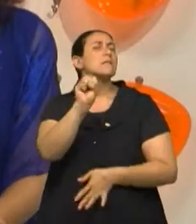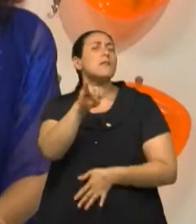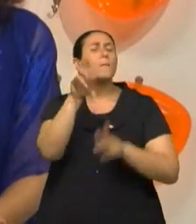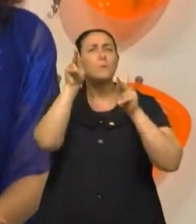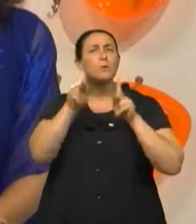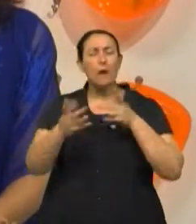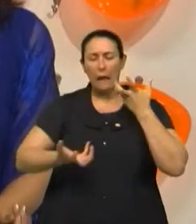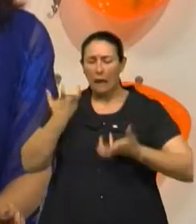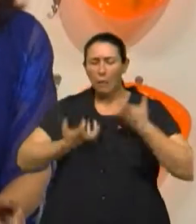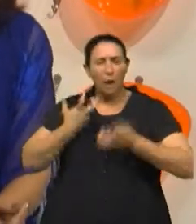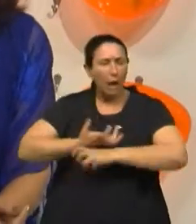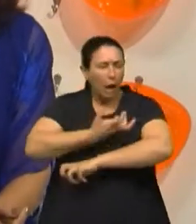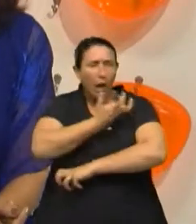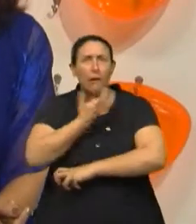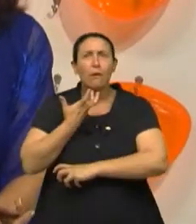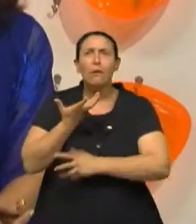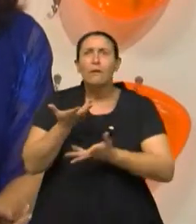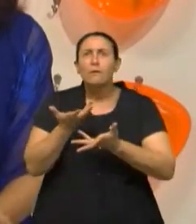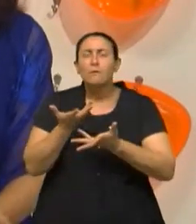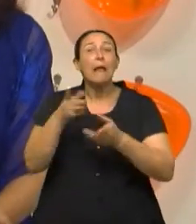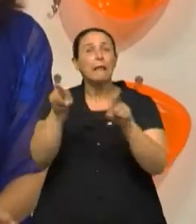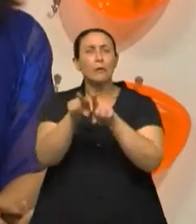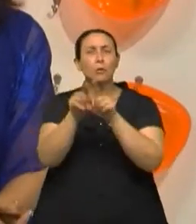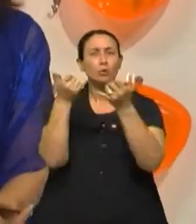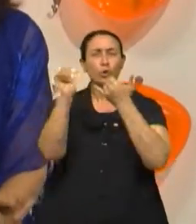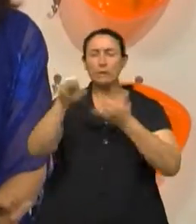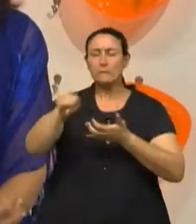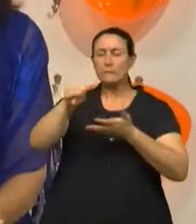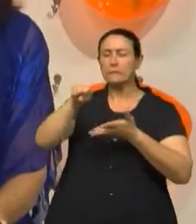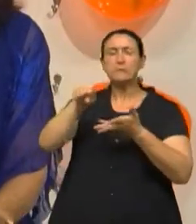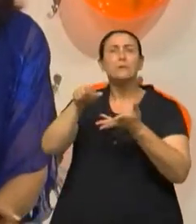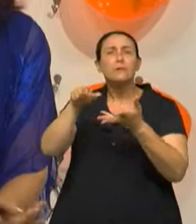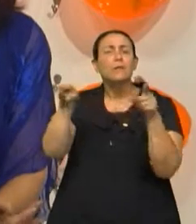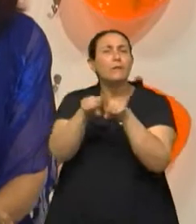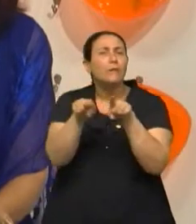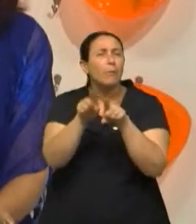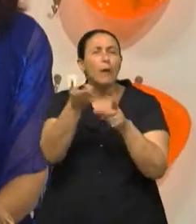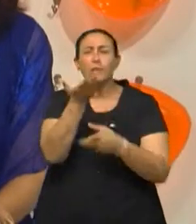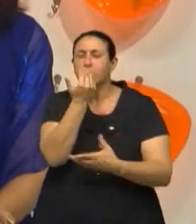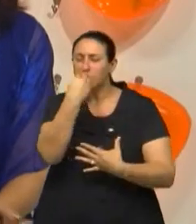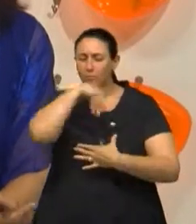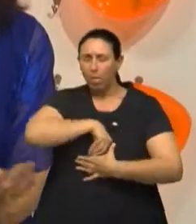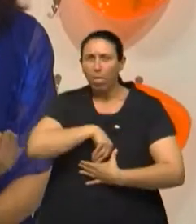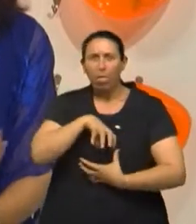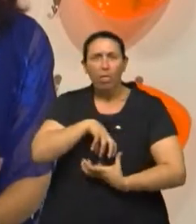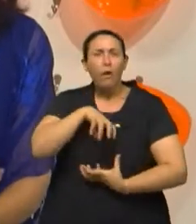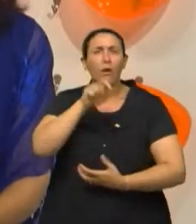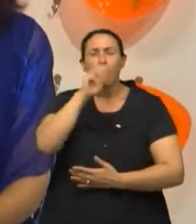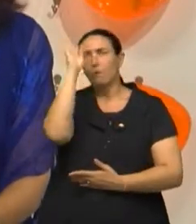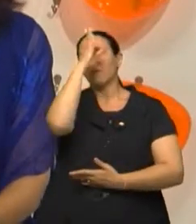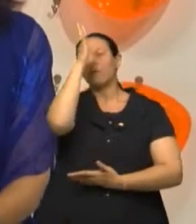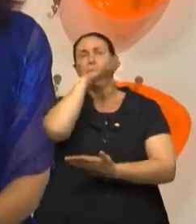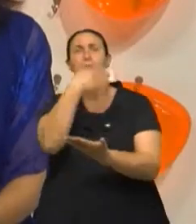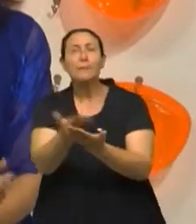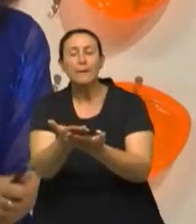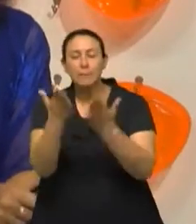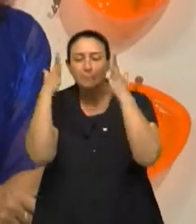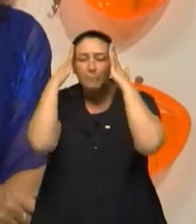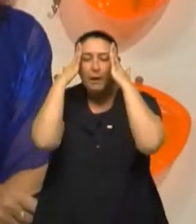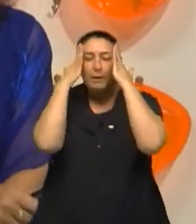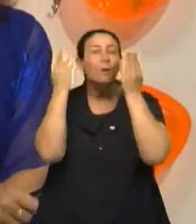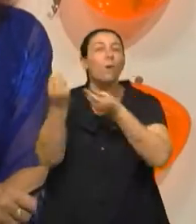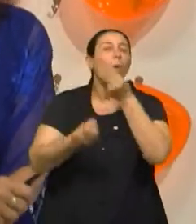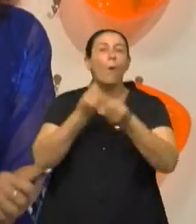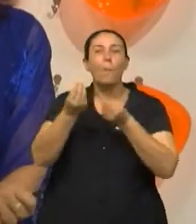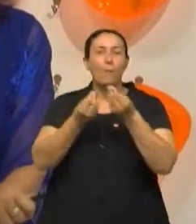sofreu queimaduras? Há também os casos de choques elétricos, intoxicações, desmaios. O que levar no kit primeiros